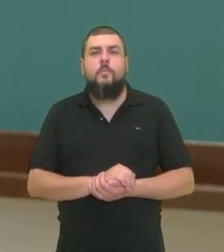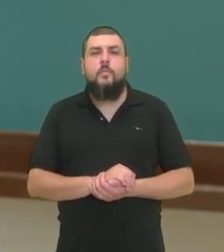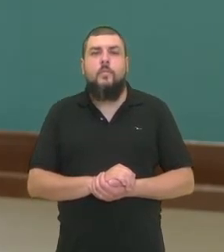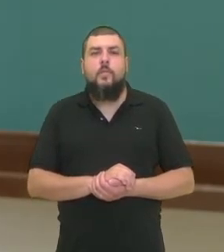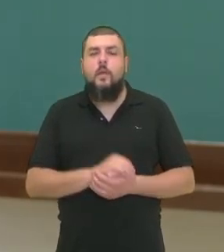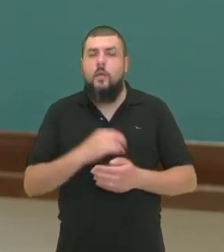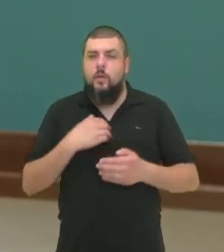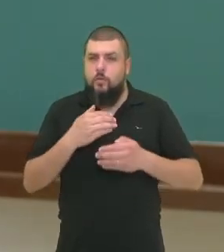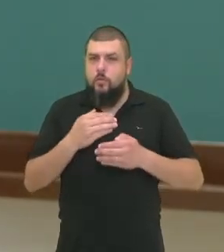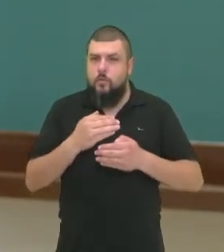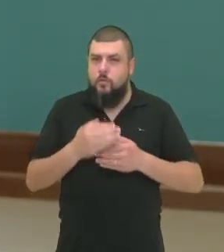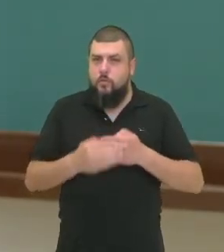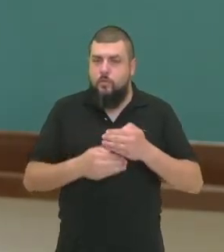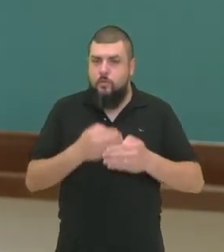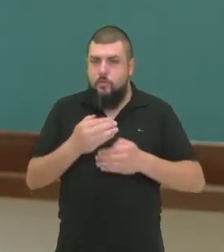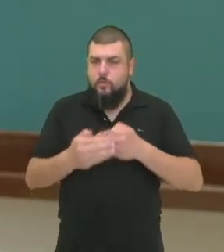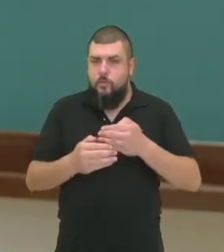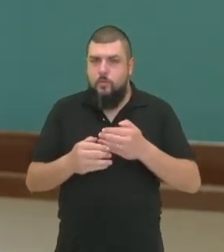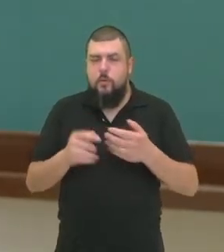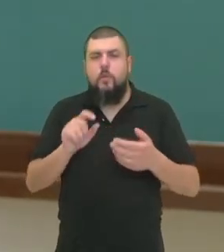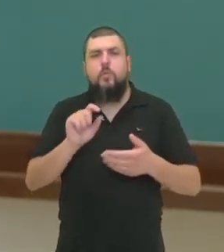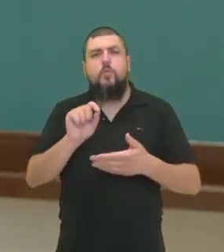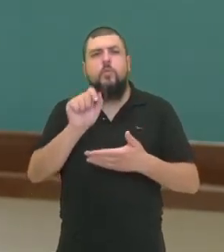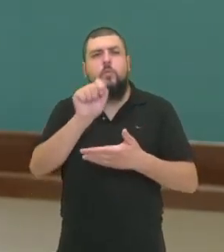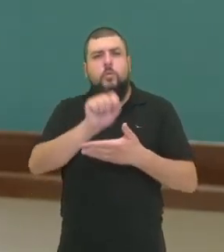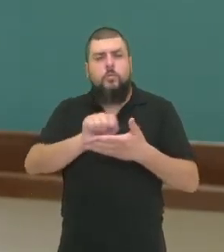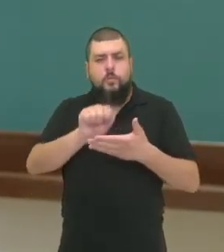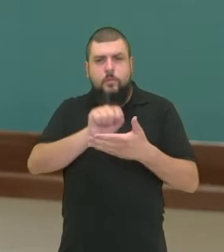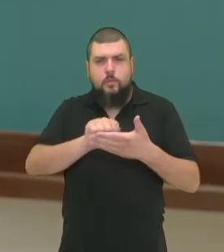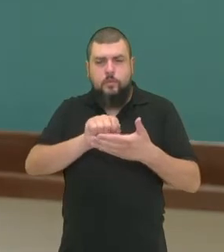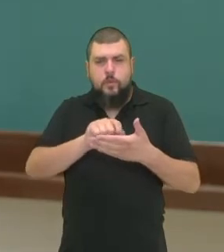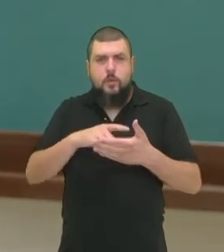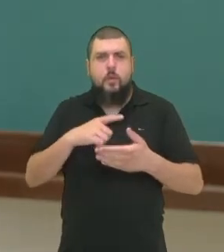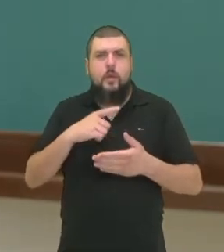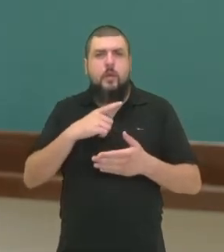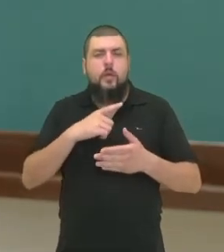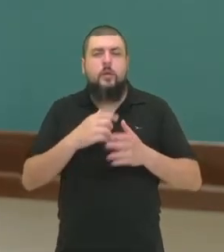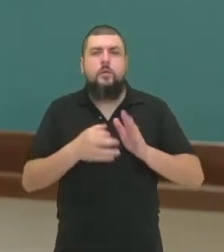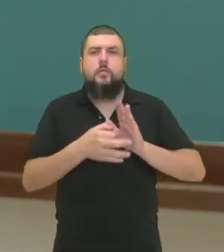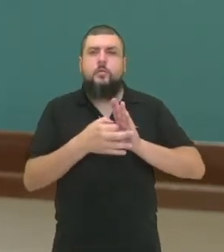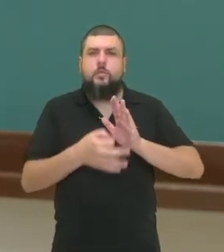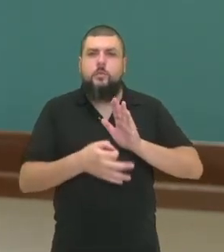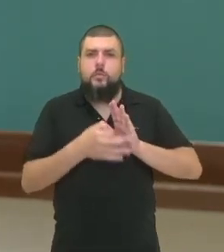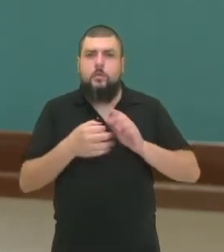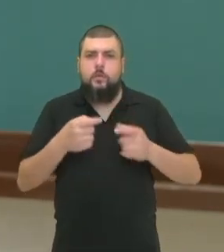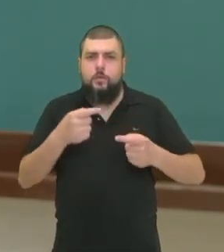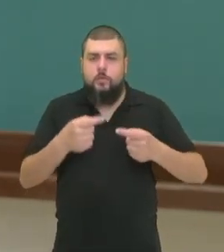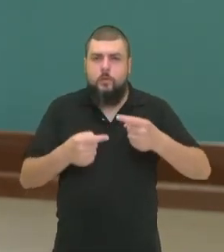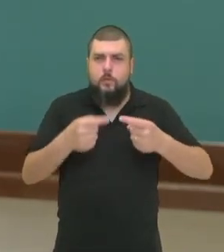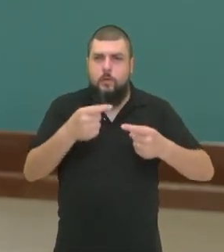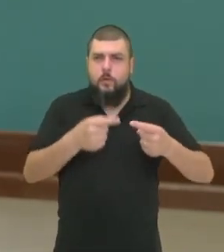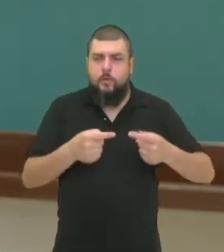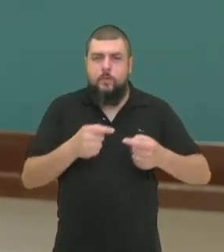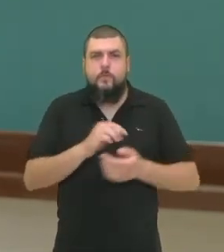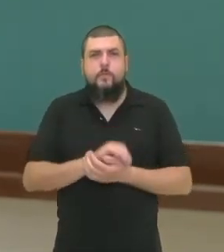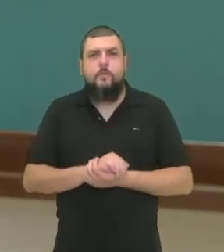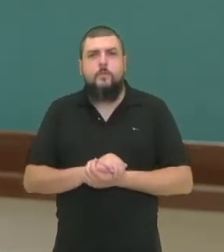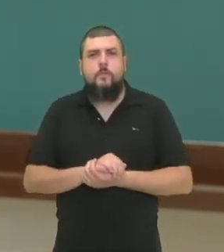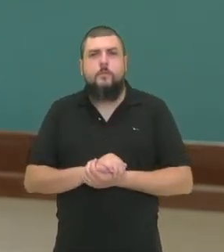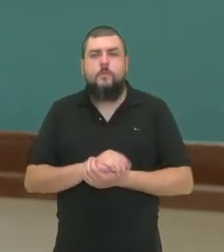desenvolvimento, ocorrerá a argumentação do escritor. Então, teremos